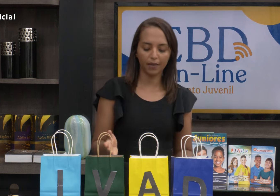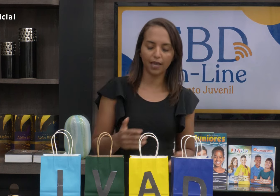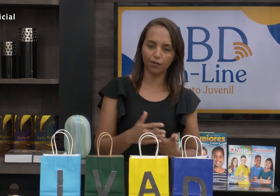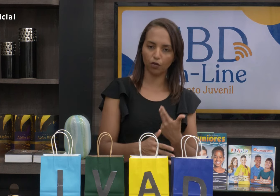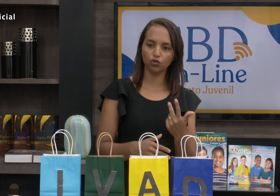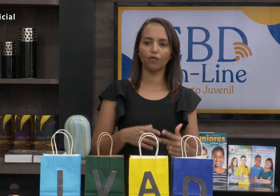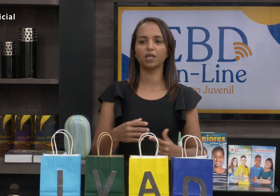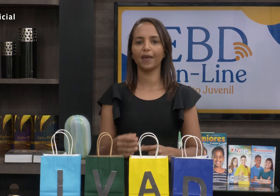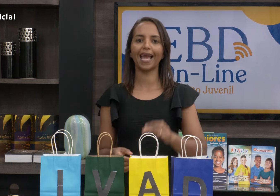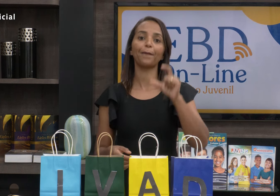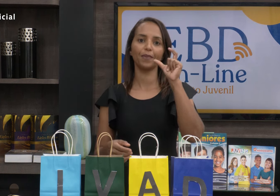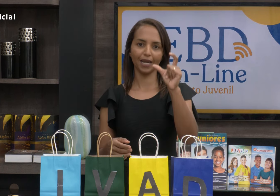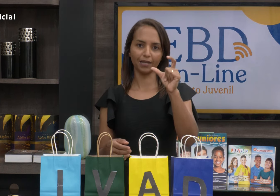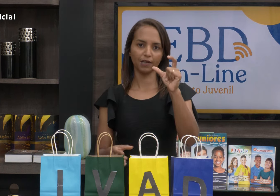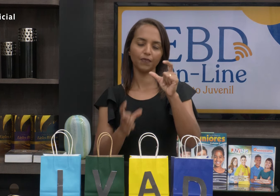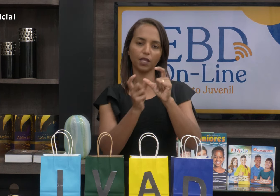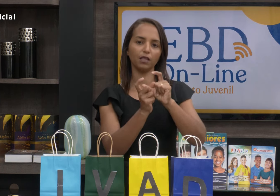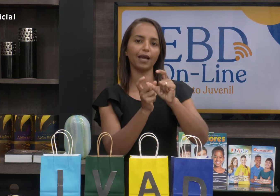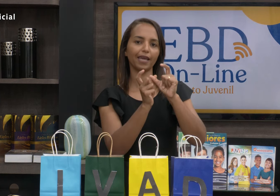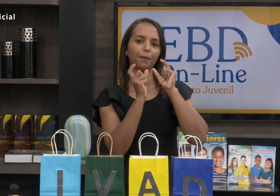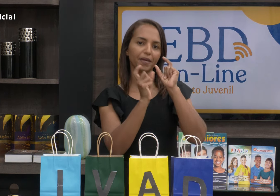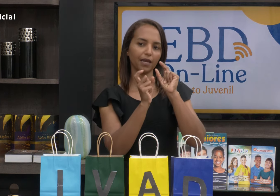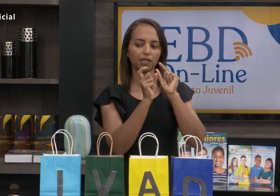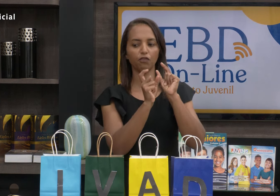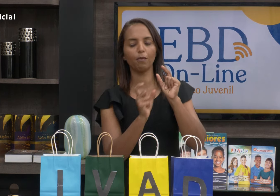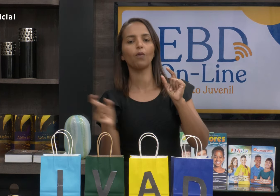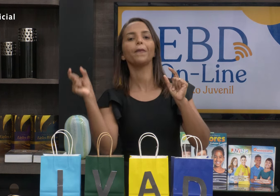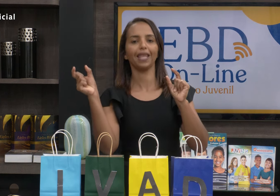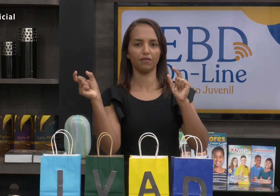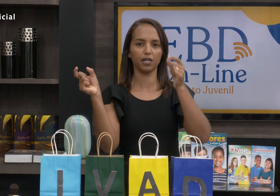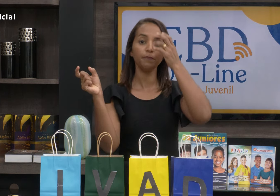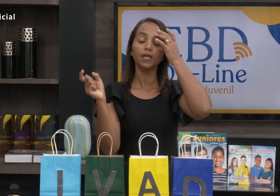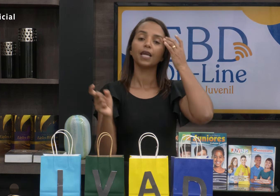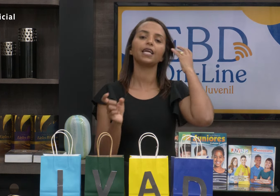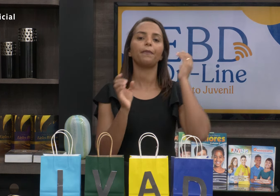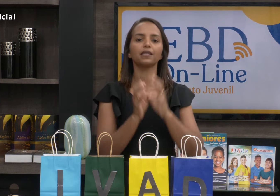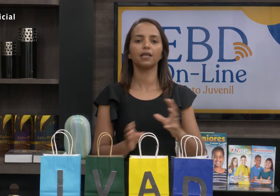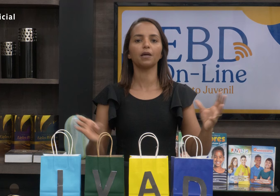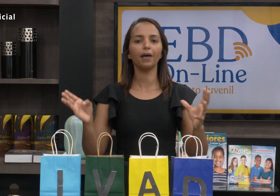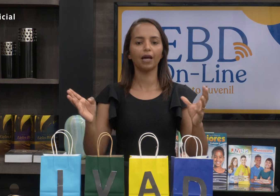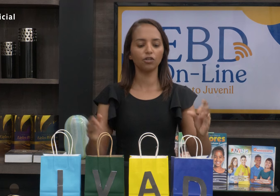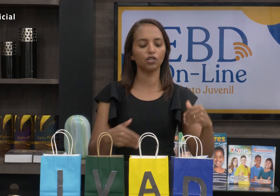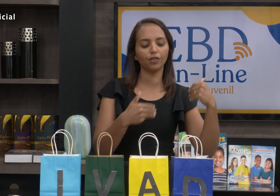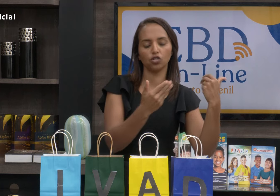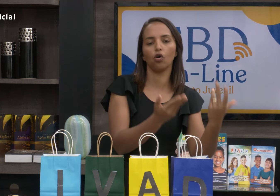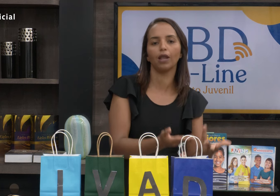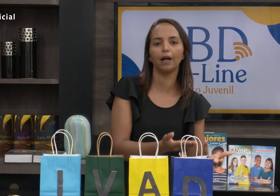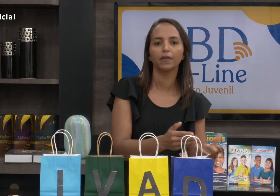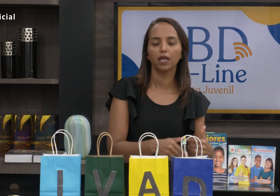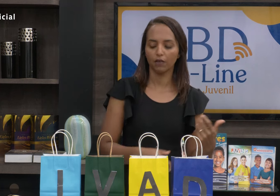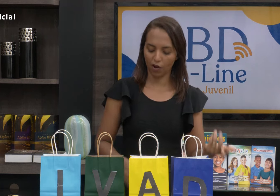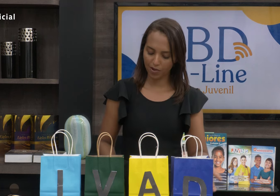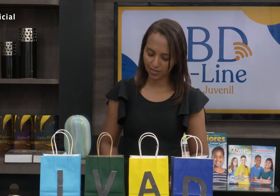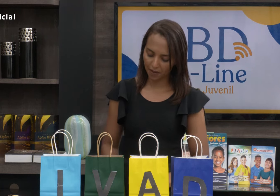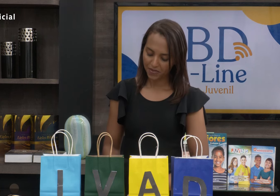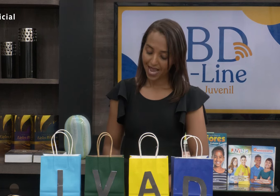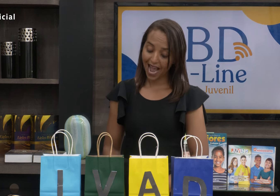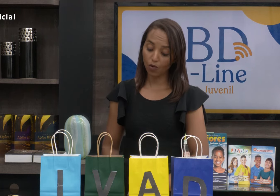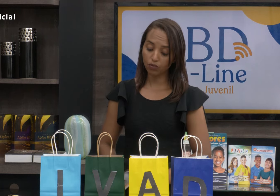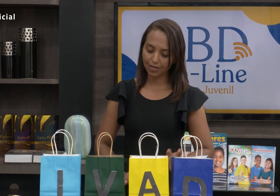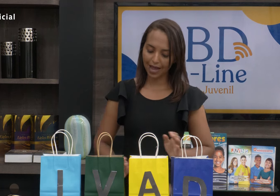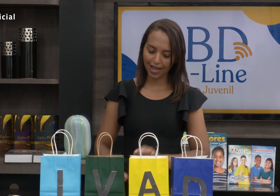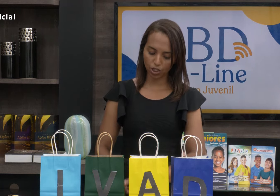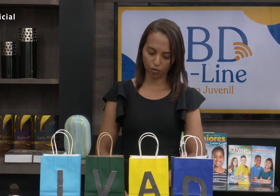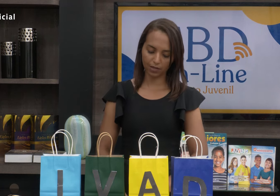Você deve saber que acróstico é você pegar a primeira letra e daquela primeira letra formar uma palavra, né? E a partir dessa palavra, a gente vai desenrolar e vai começar